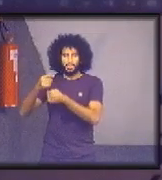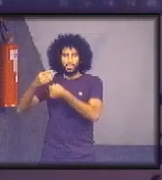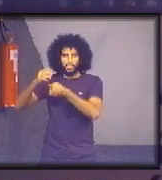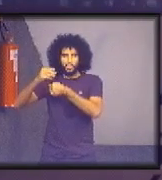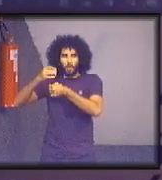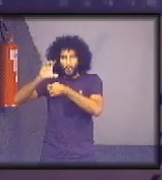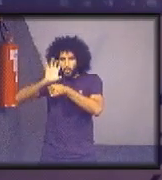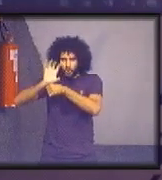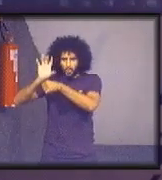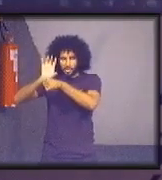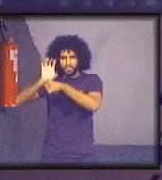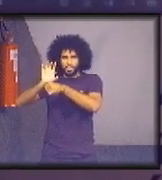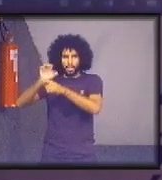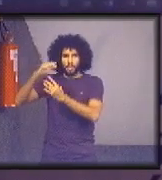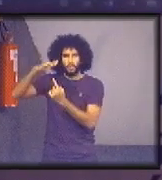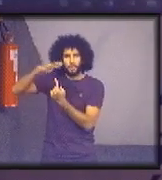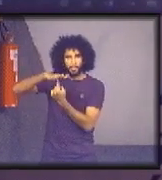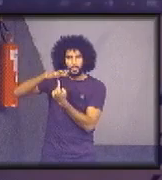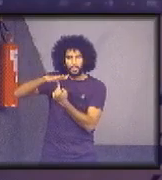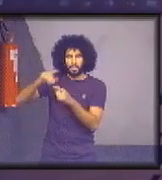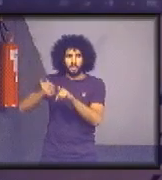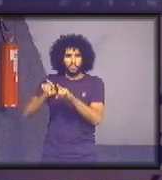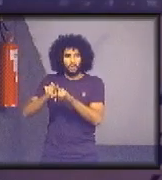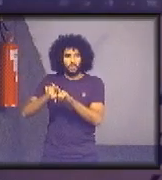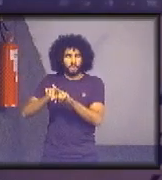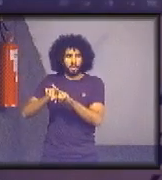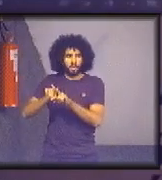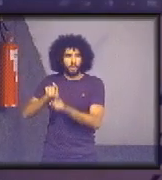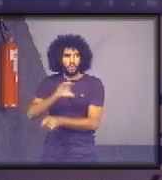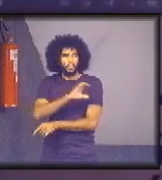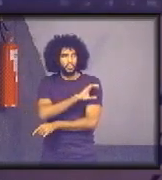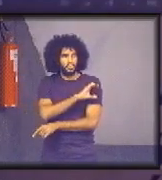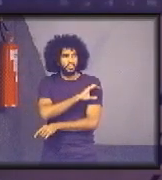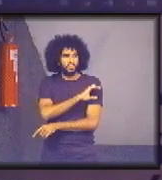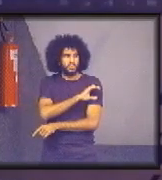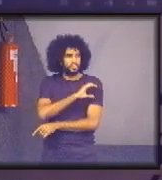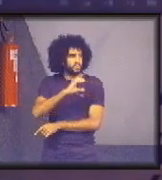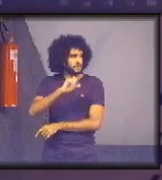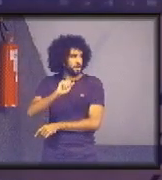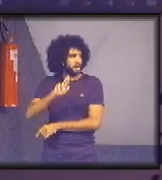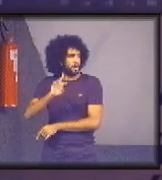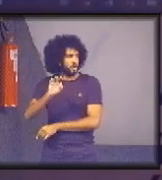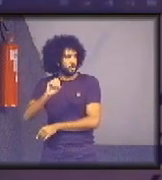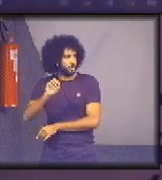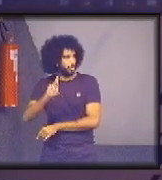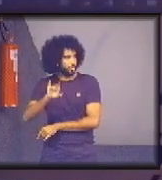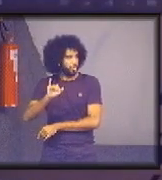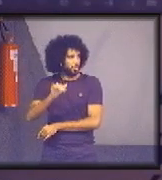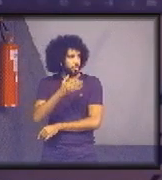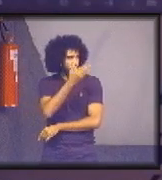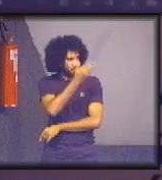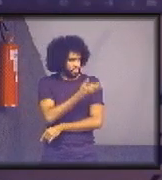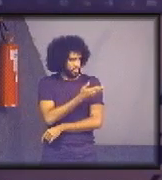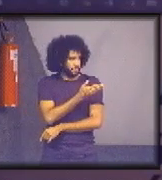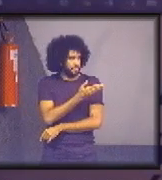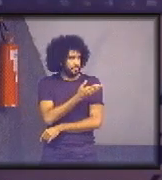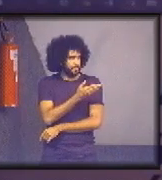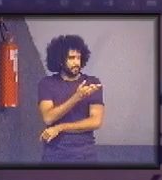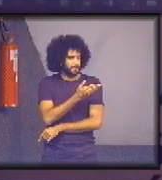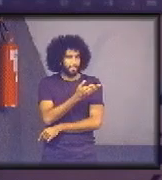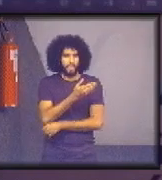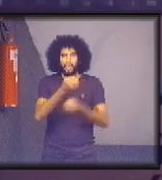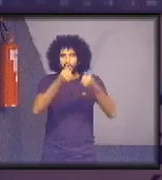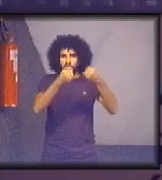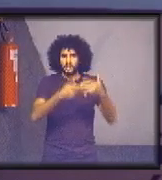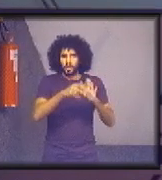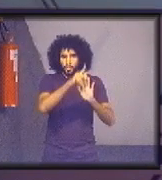Valéria Bevilacqua e o chefe de cartório no TRE Paraná, Plínio Neves Angeuski, para falarem do projeto